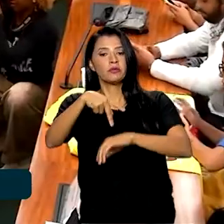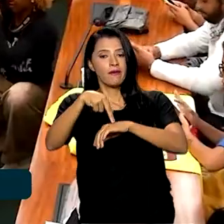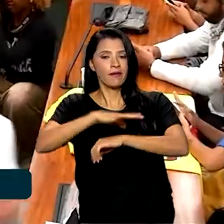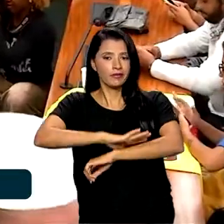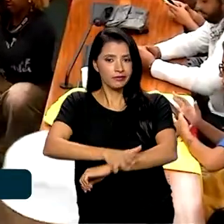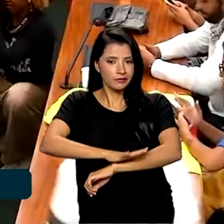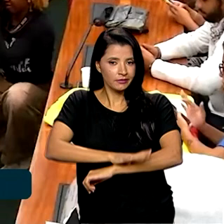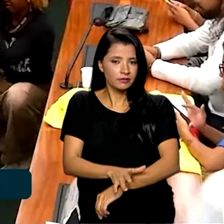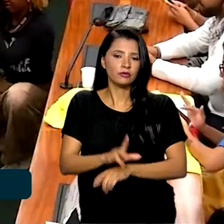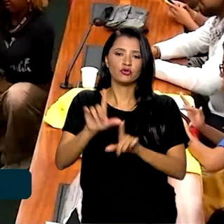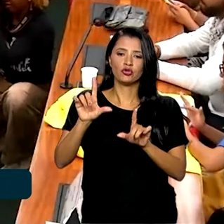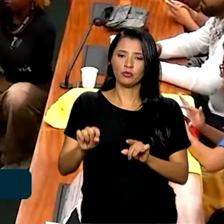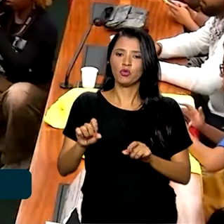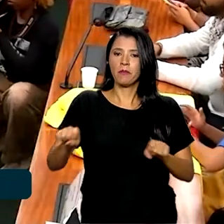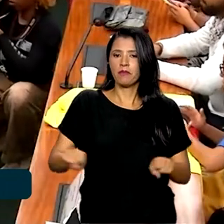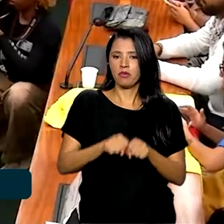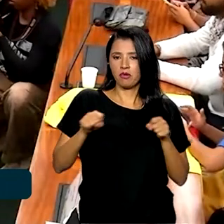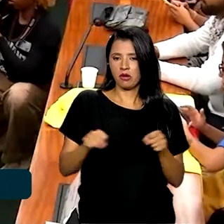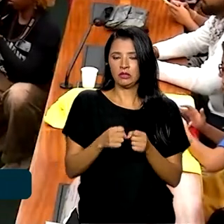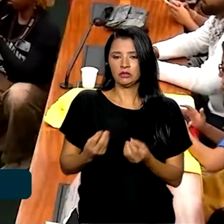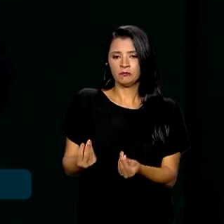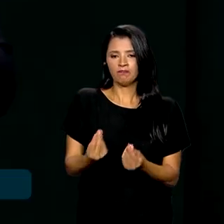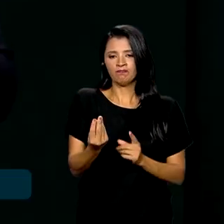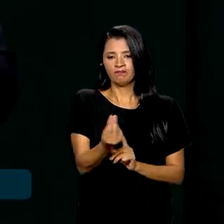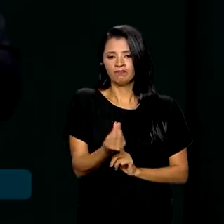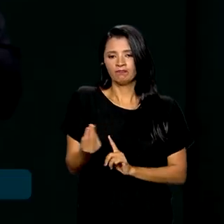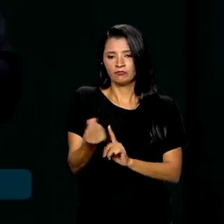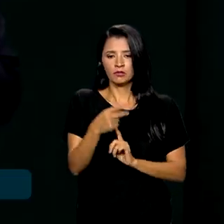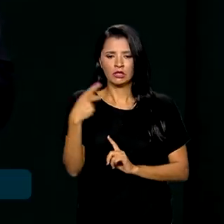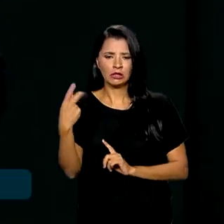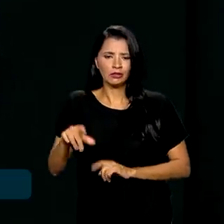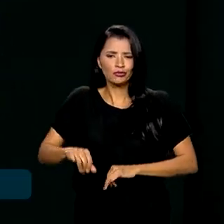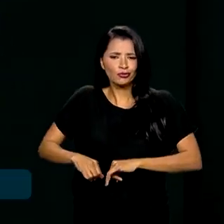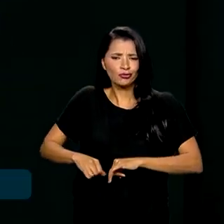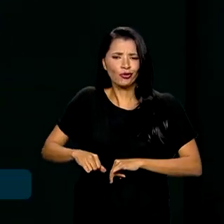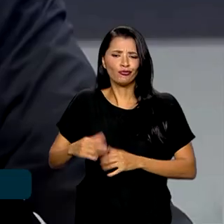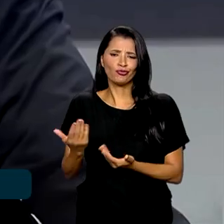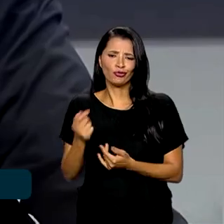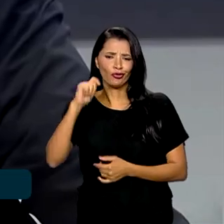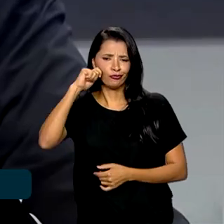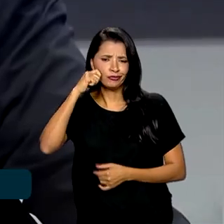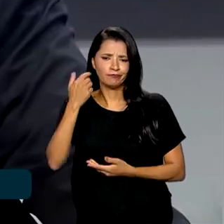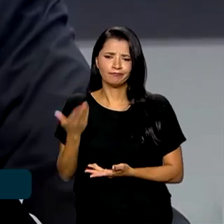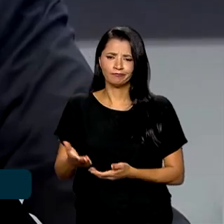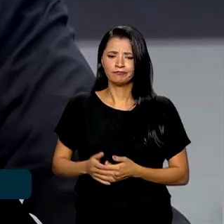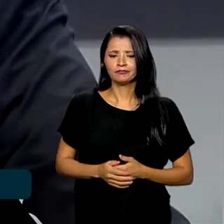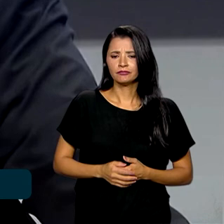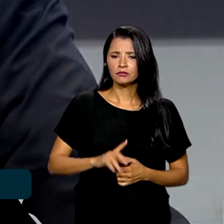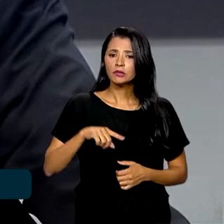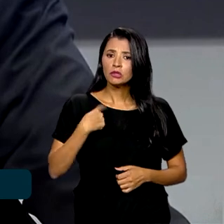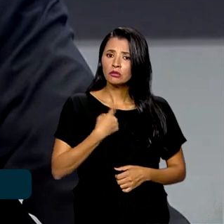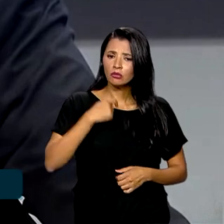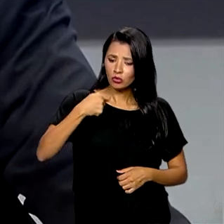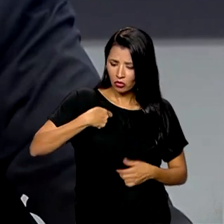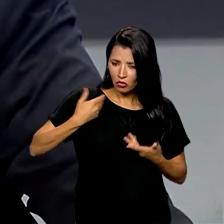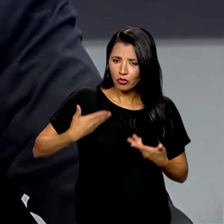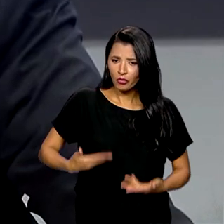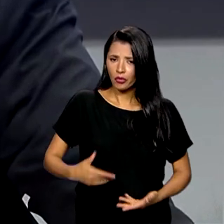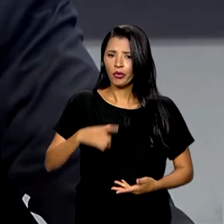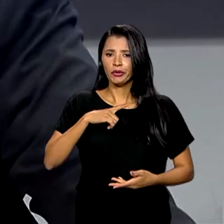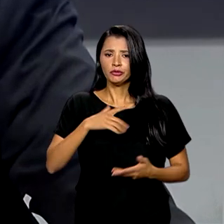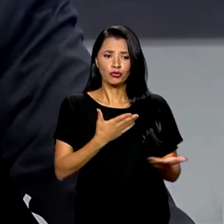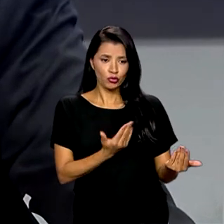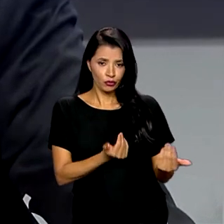reduzir os homicídios e vulnerabilidades sociais que atingem os jovens negros. Nós, enquanto